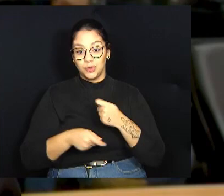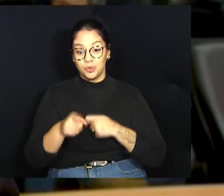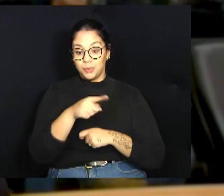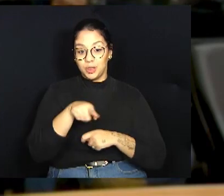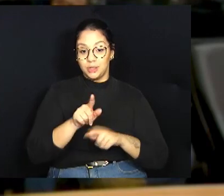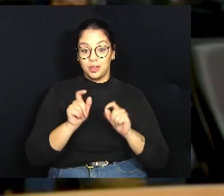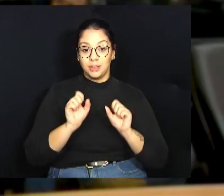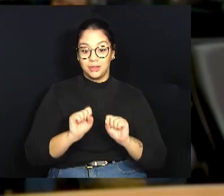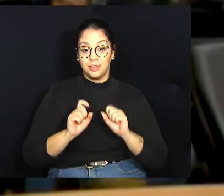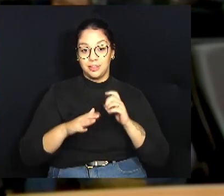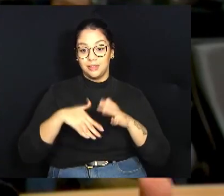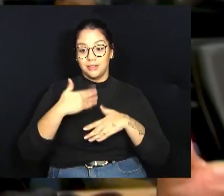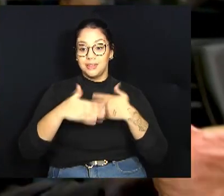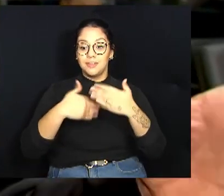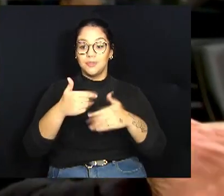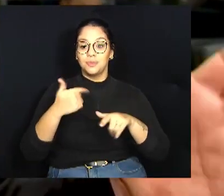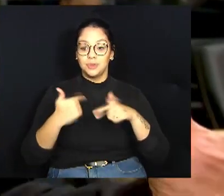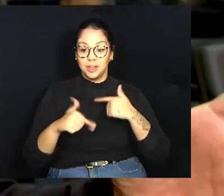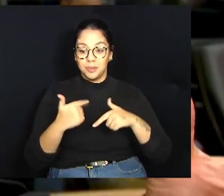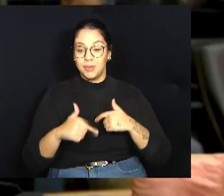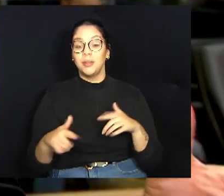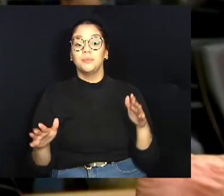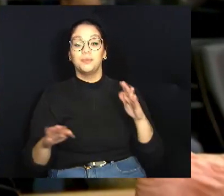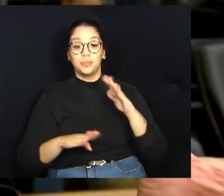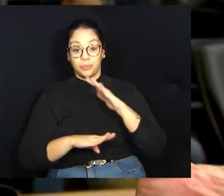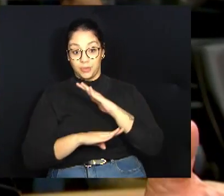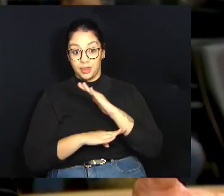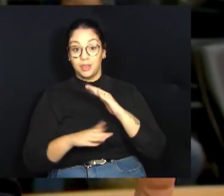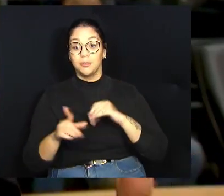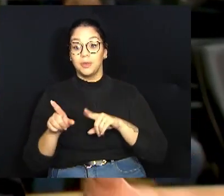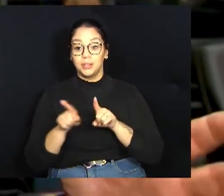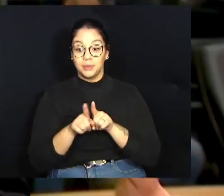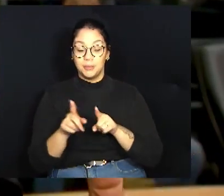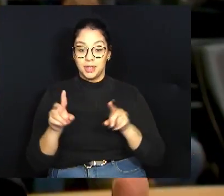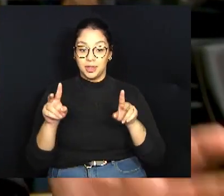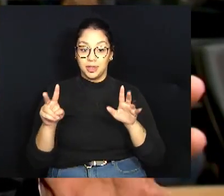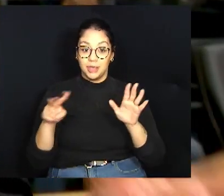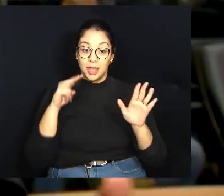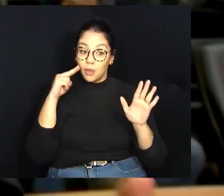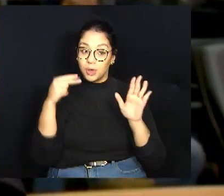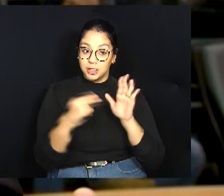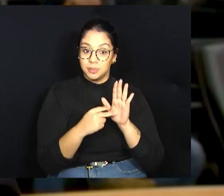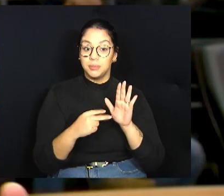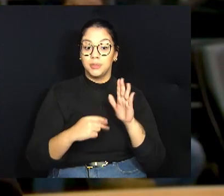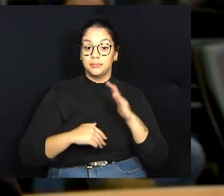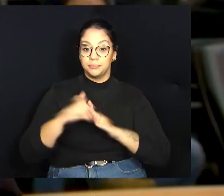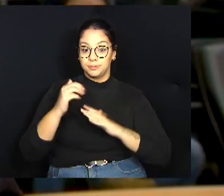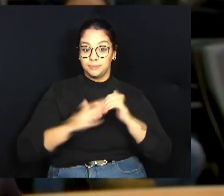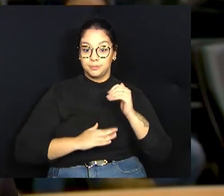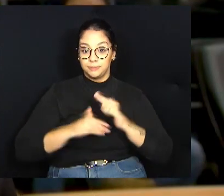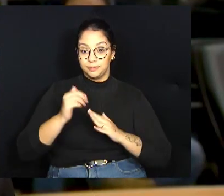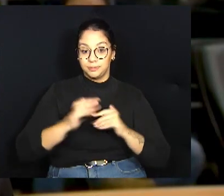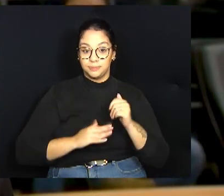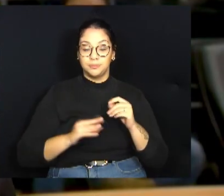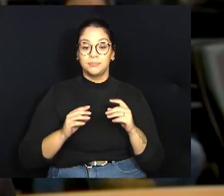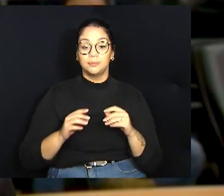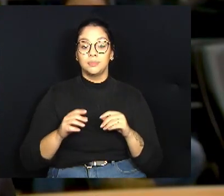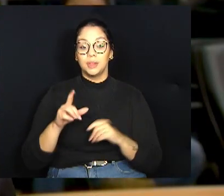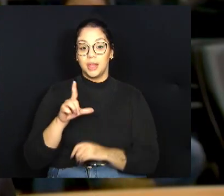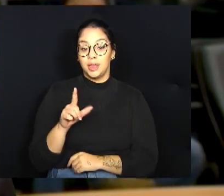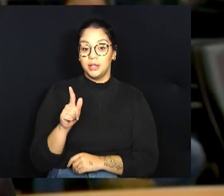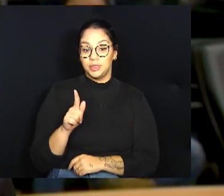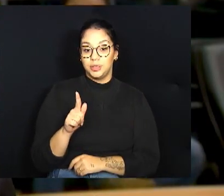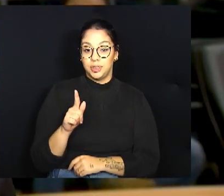desenvolver esse trabalho e a Câmara tenha também o reconhecimento de aplicar na integralidade a LGPD.